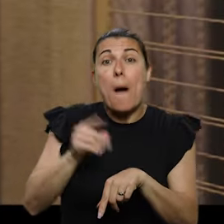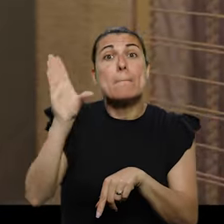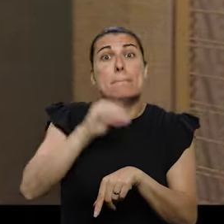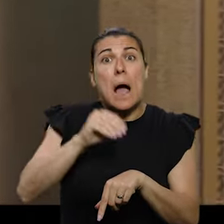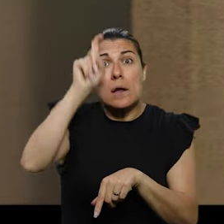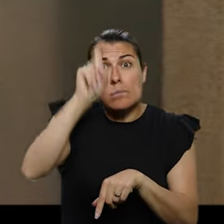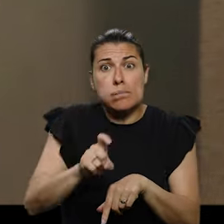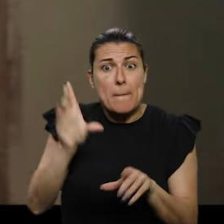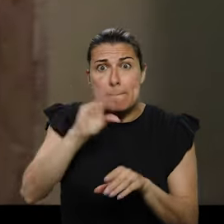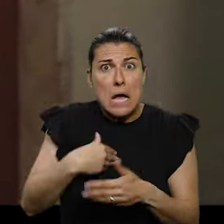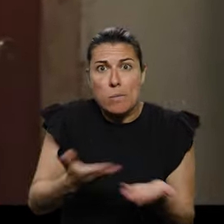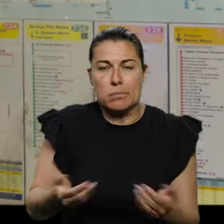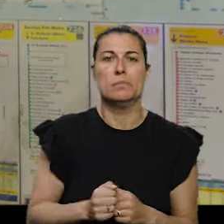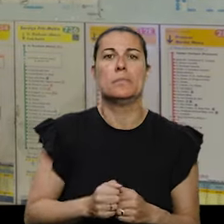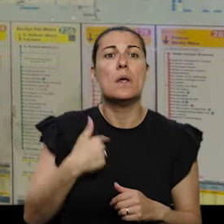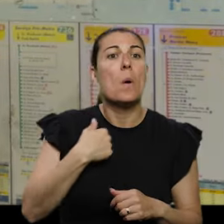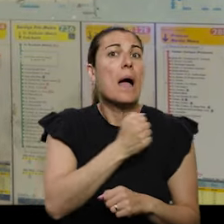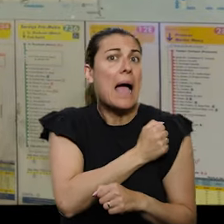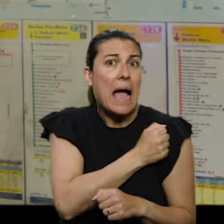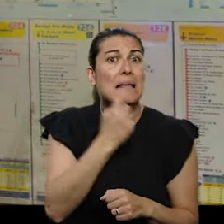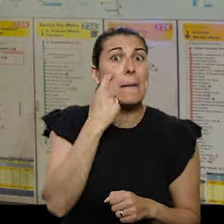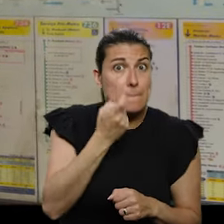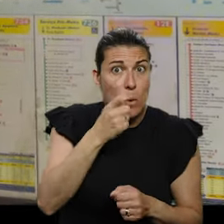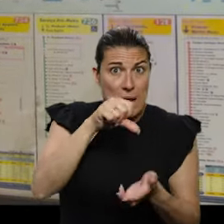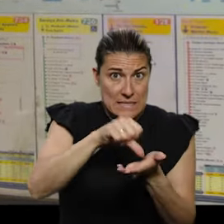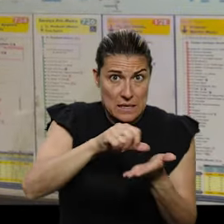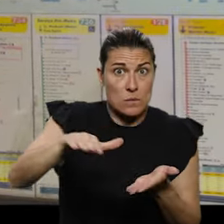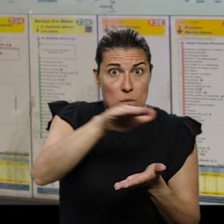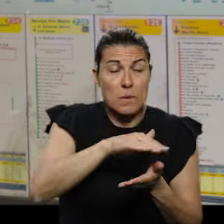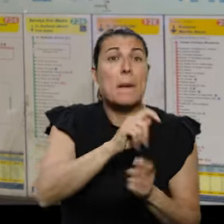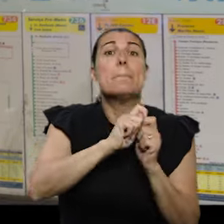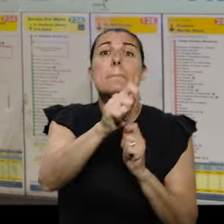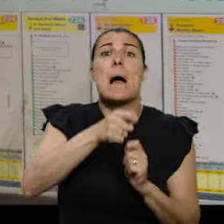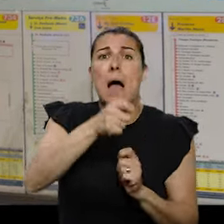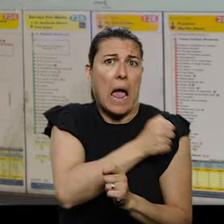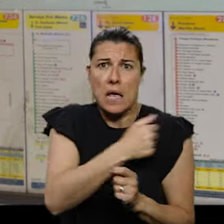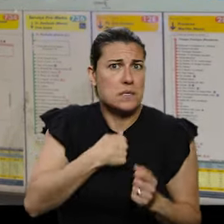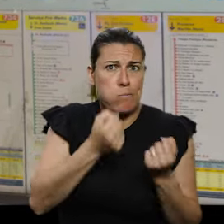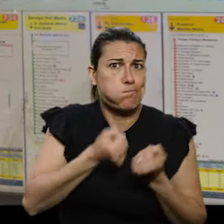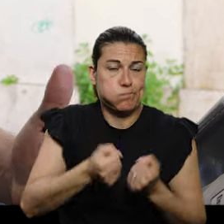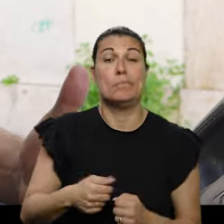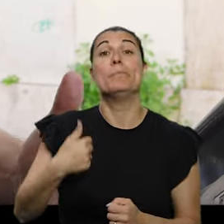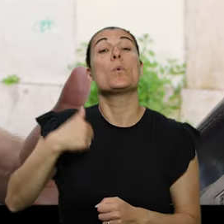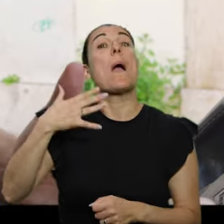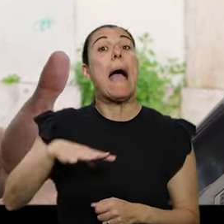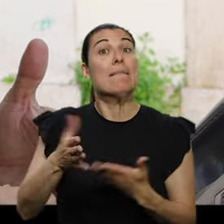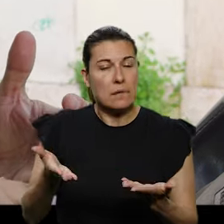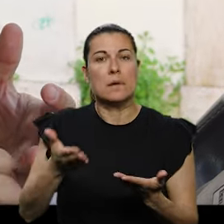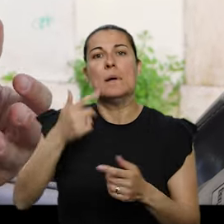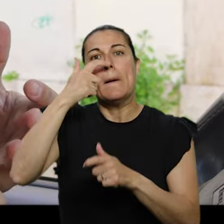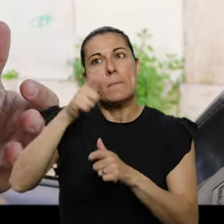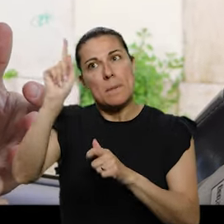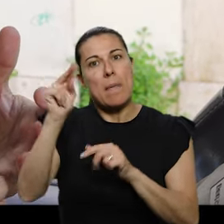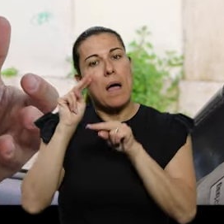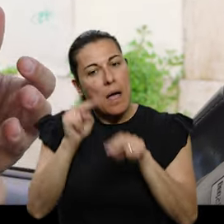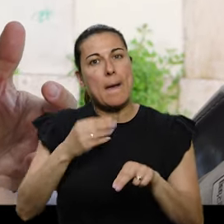mais horas de ver para dar. É que já nem sequer estou a procurar uma casa de um no centro e não consigo pagar uma renda. O que eu queria era que houvesse alguém